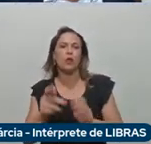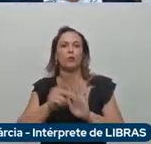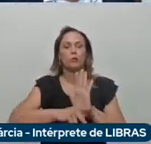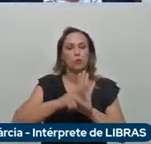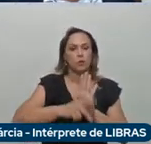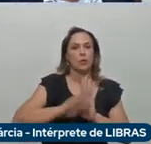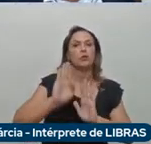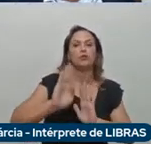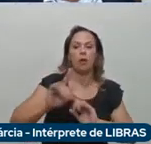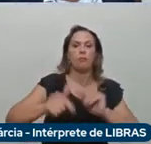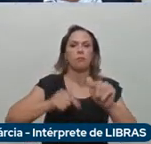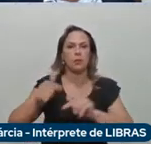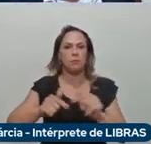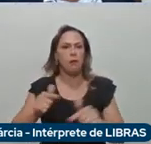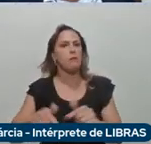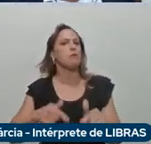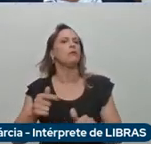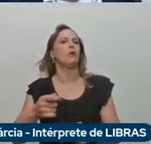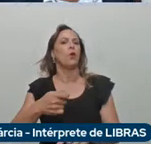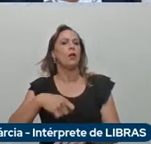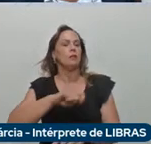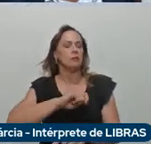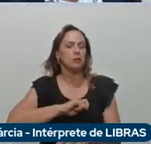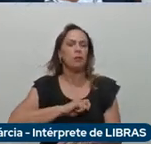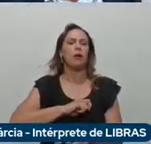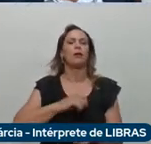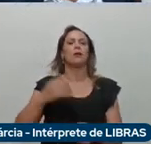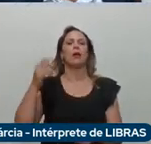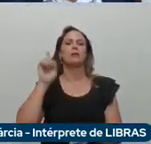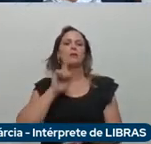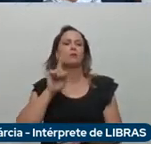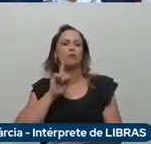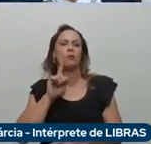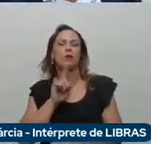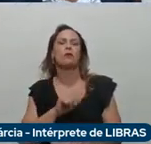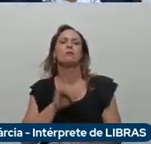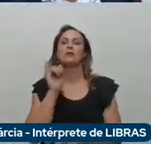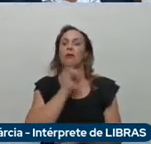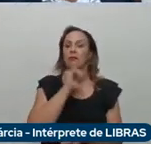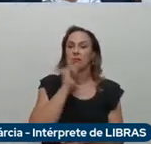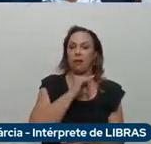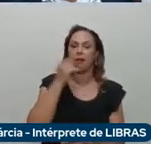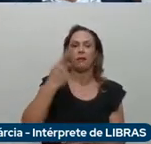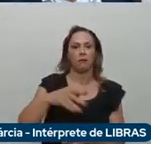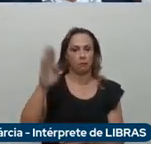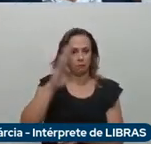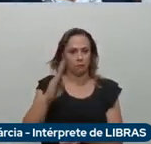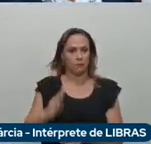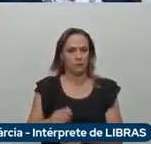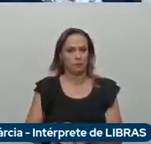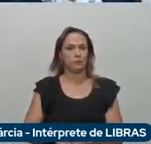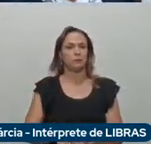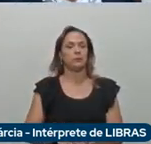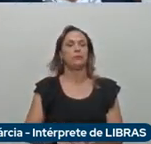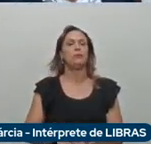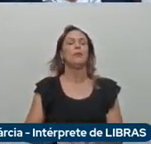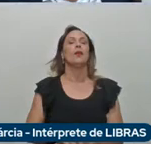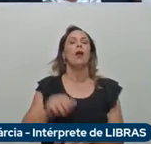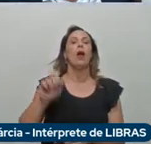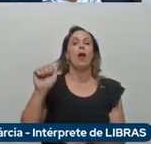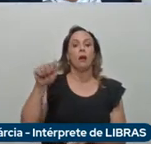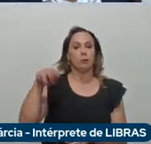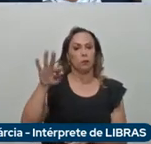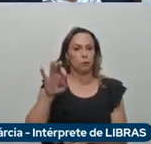na Espanha, Estados Unidos, Itália, Argentina e Brasil. Filosa tem amplo conhecimento das